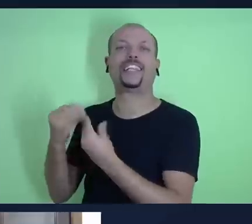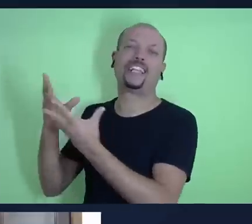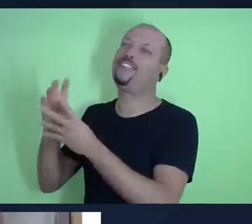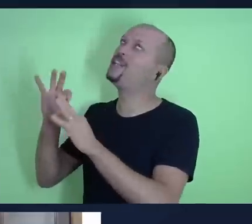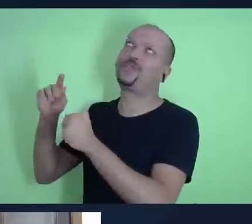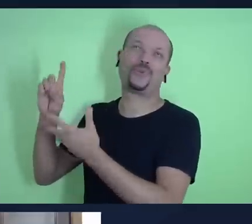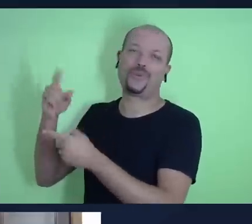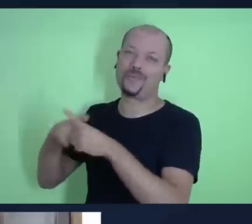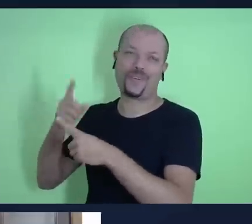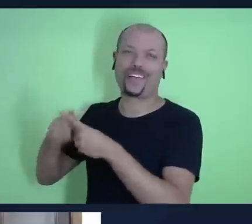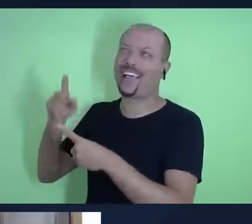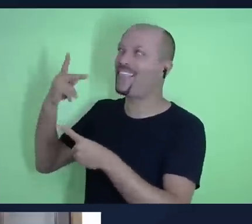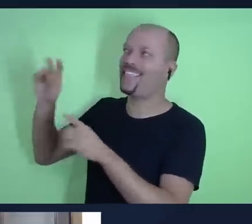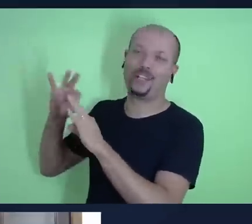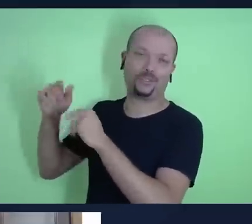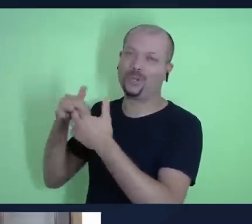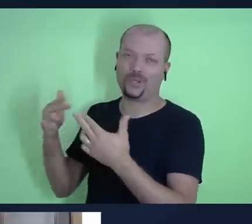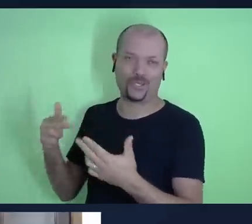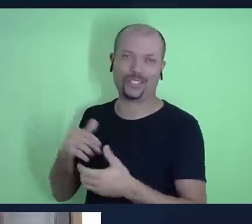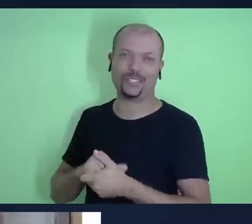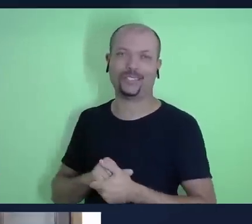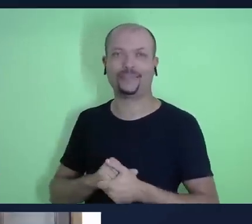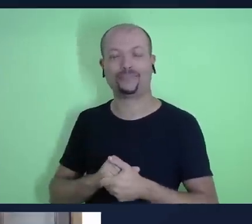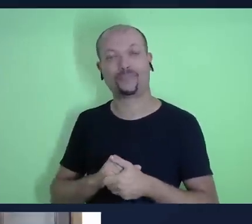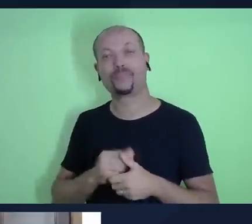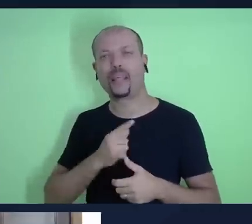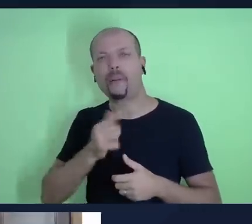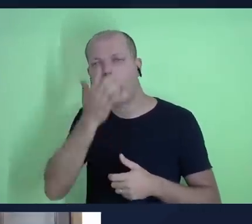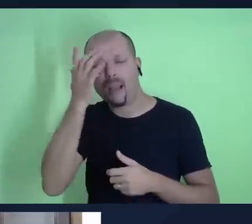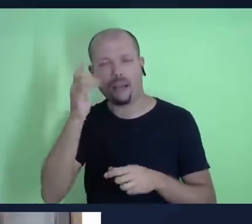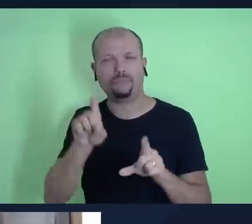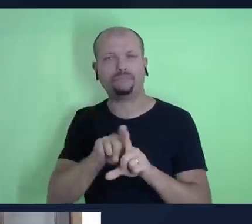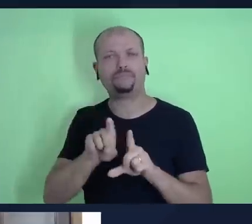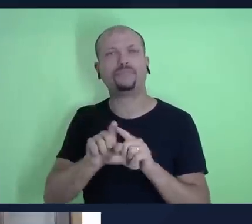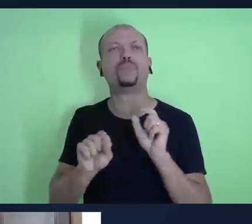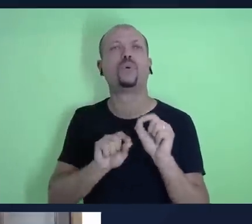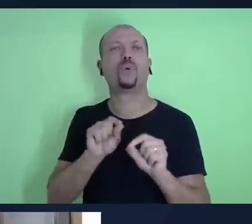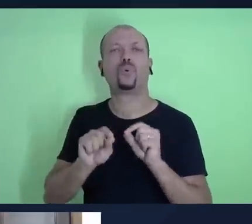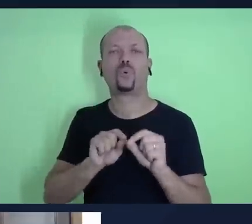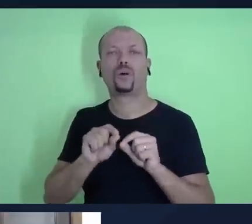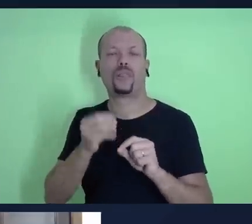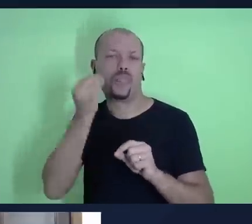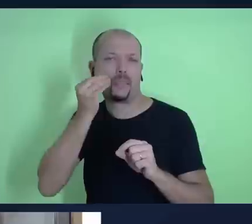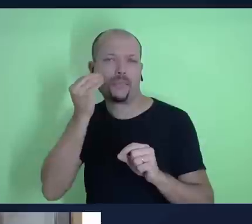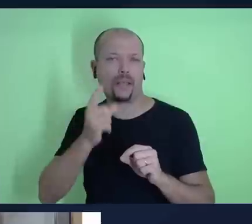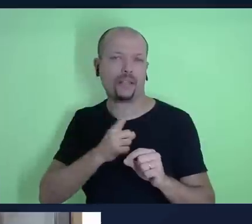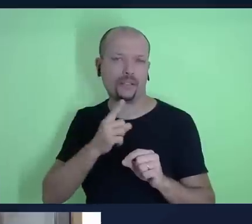nós temos que devolver tudo há pessoas também que na sua experiência